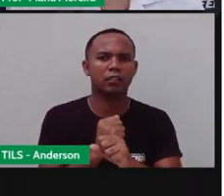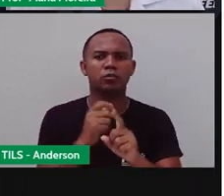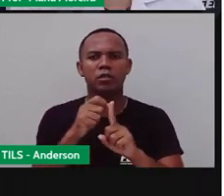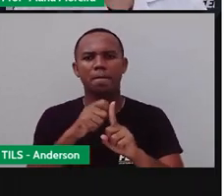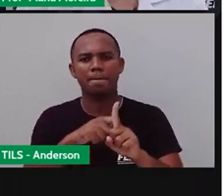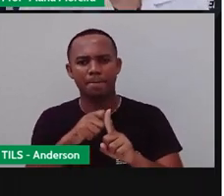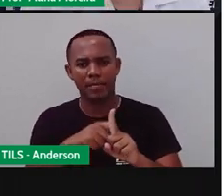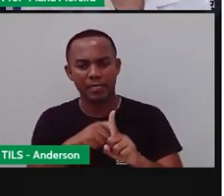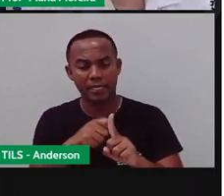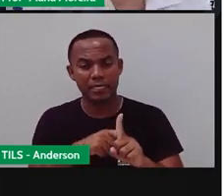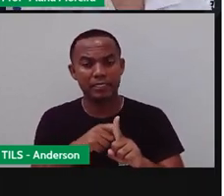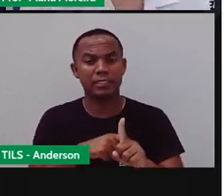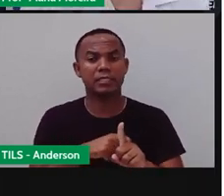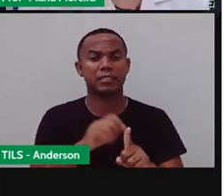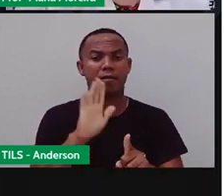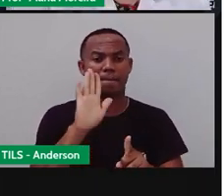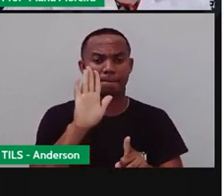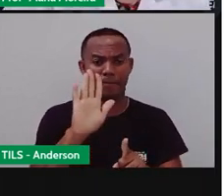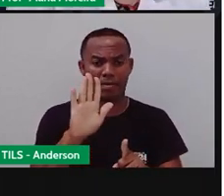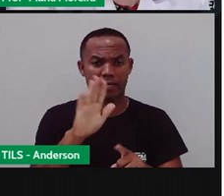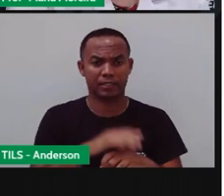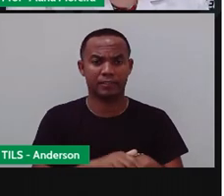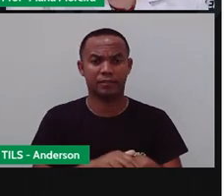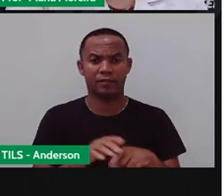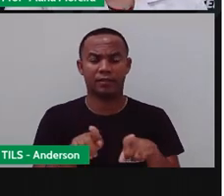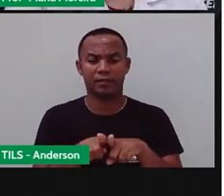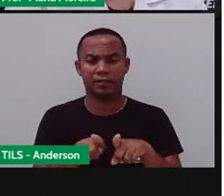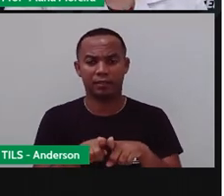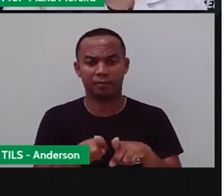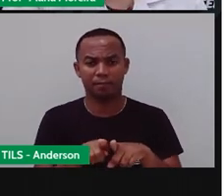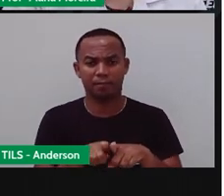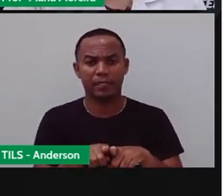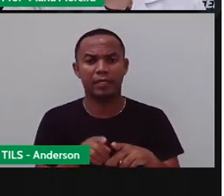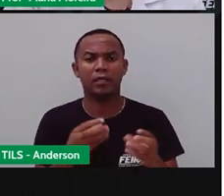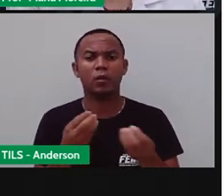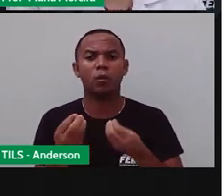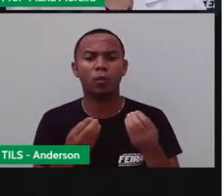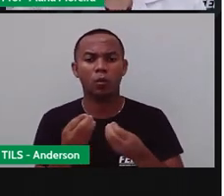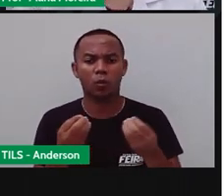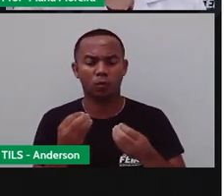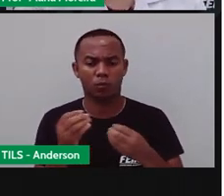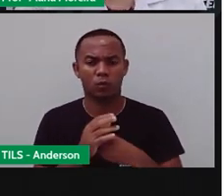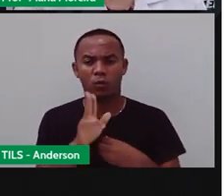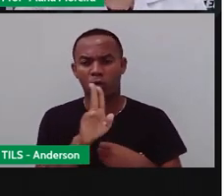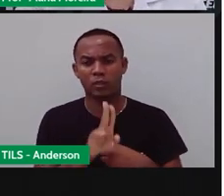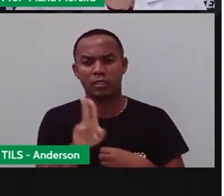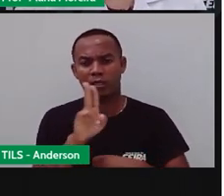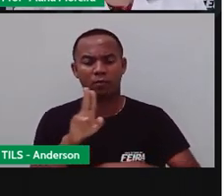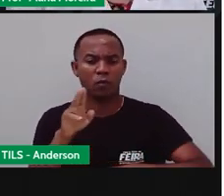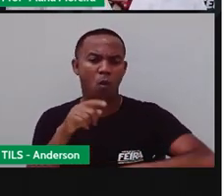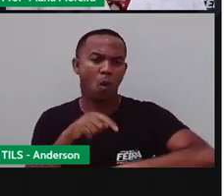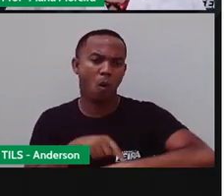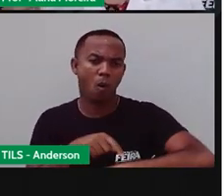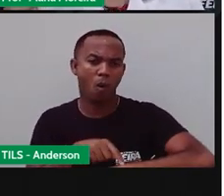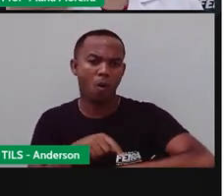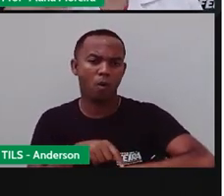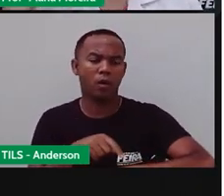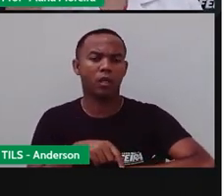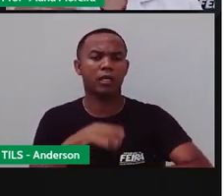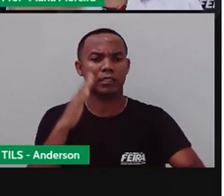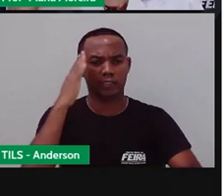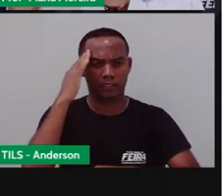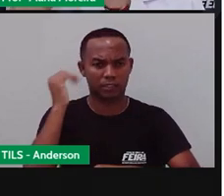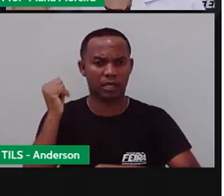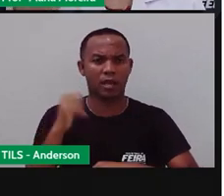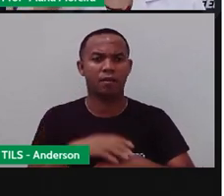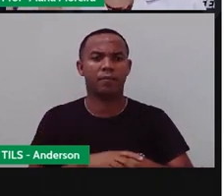meses, mas, né? Utilizamos de forma recorrente o quê? As horas. Então, a gente sabe,